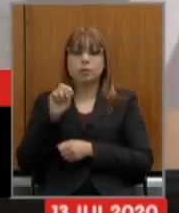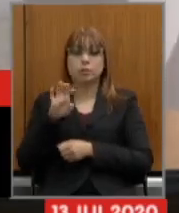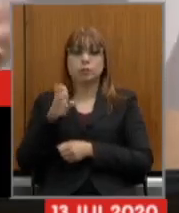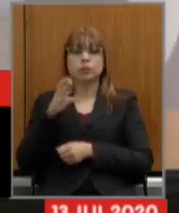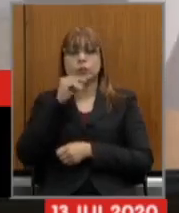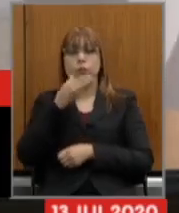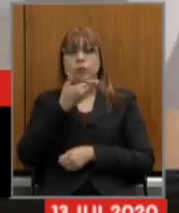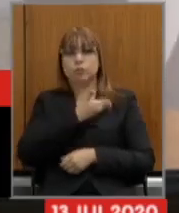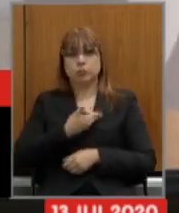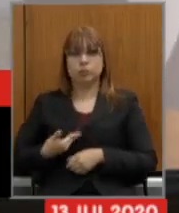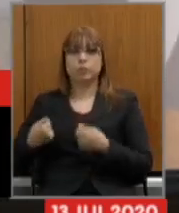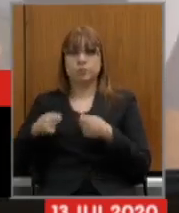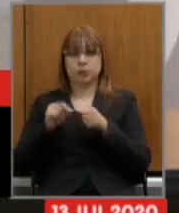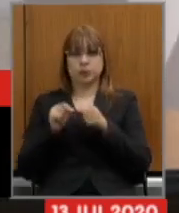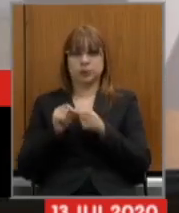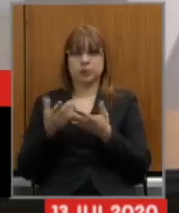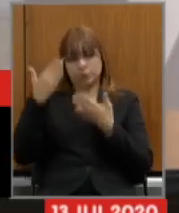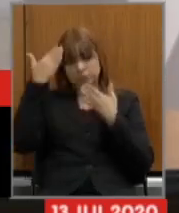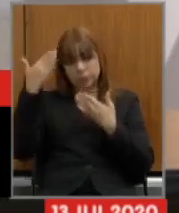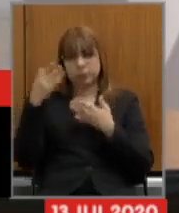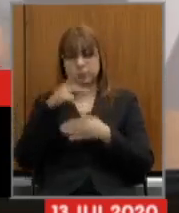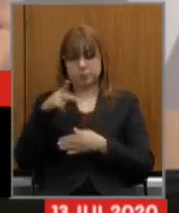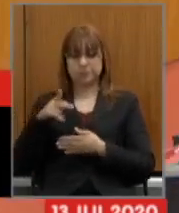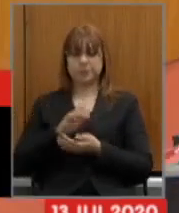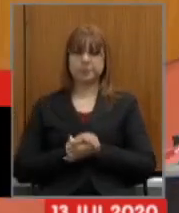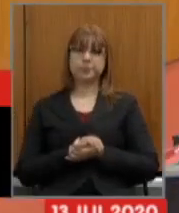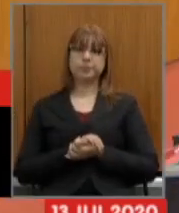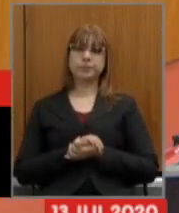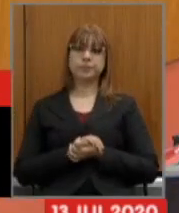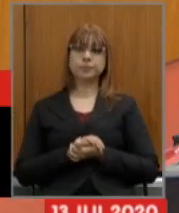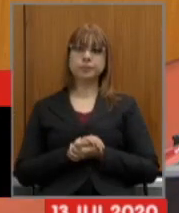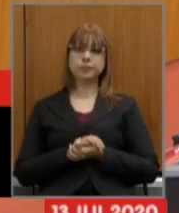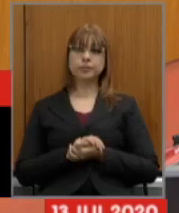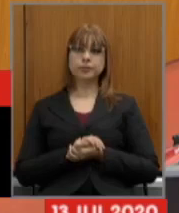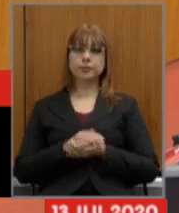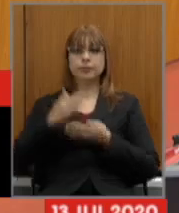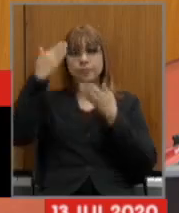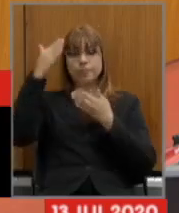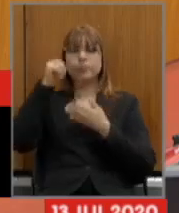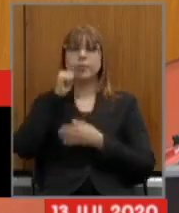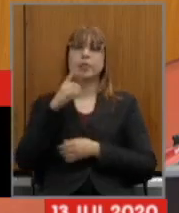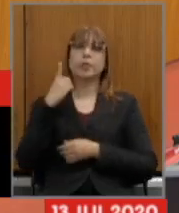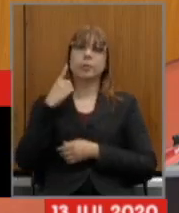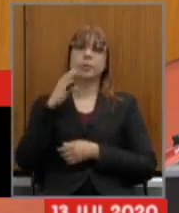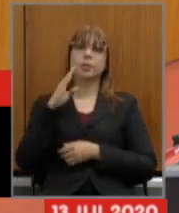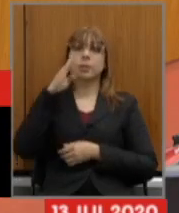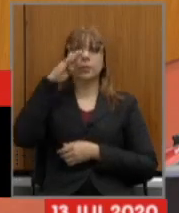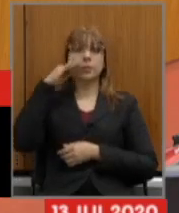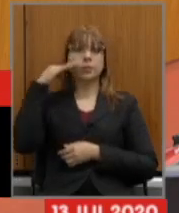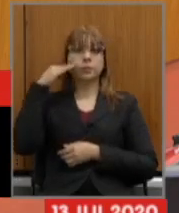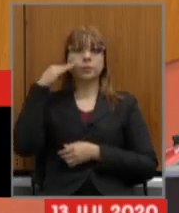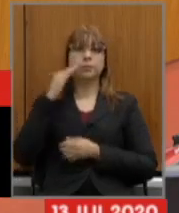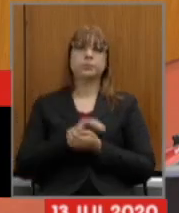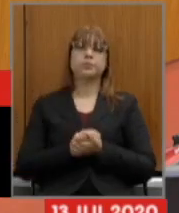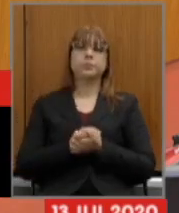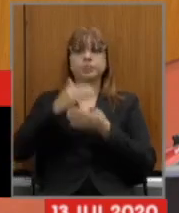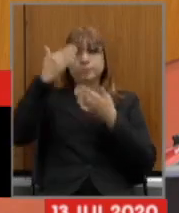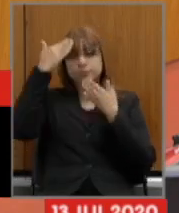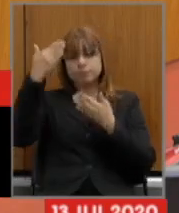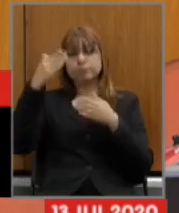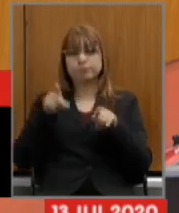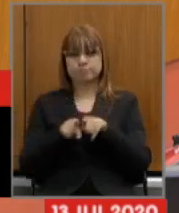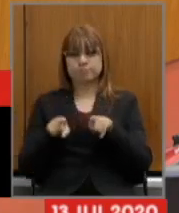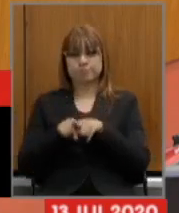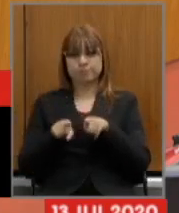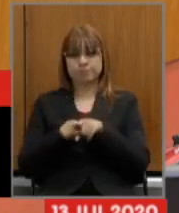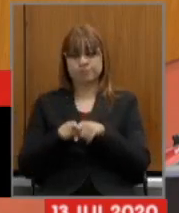fazer tá bem? obrigada obrigada presidente ok obrigado deputada Beatriz agradeço a presença então do